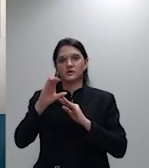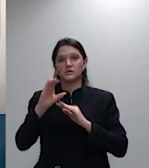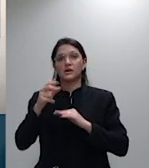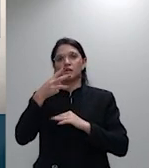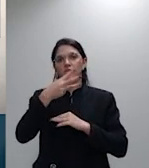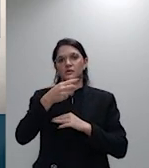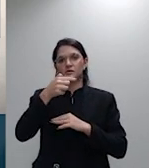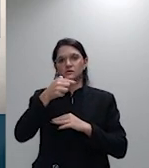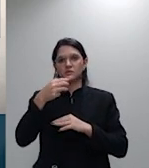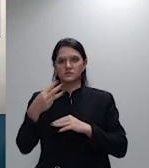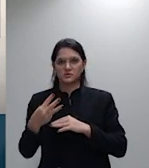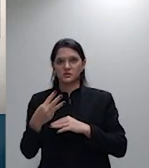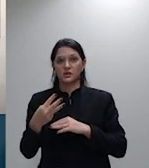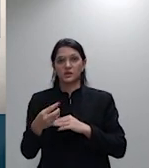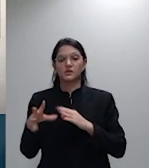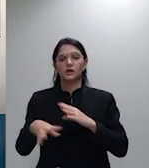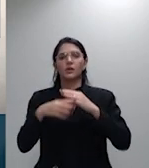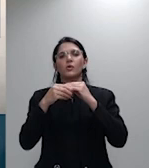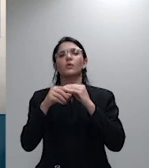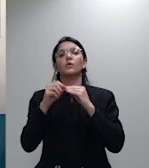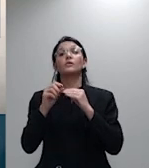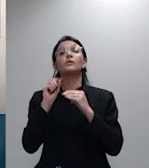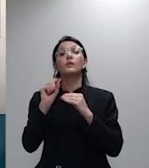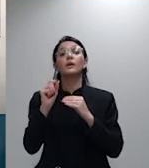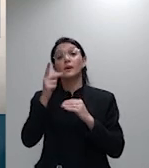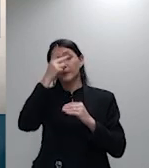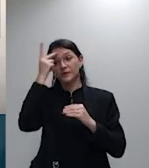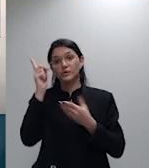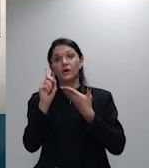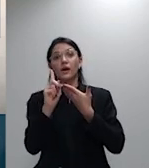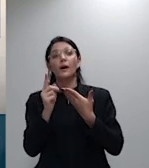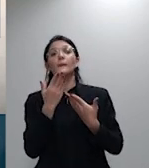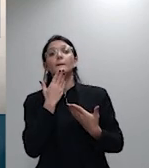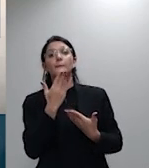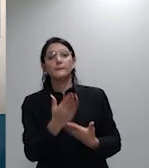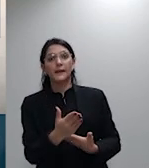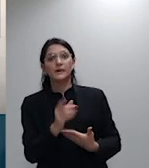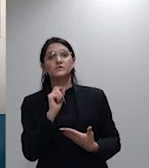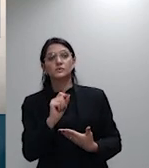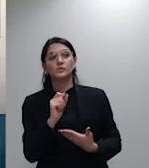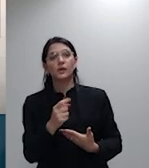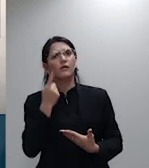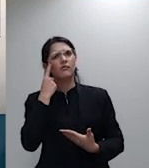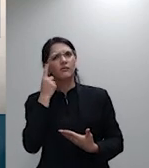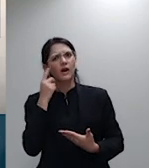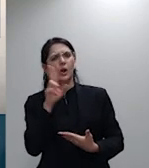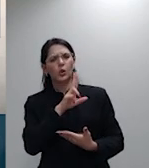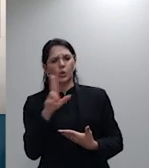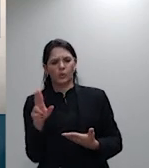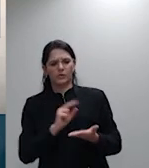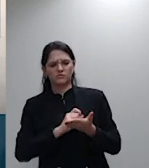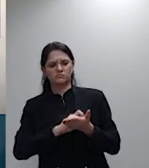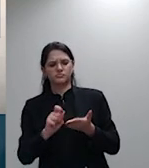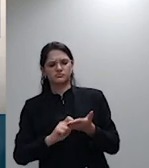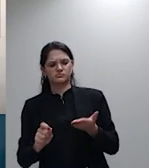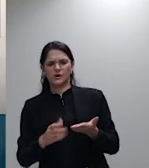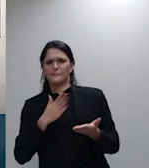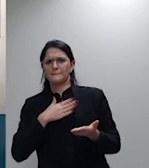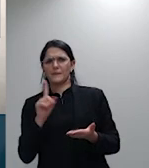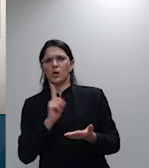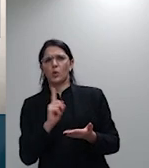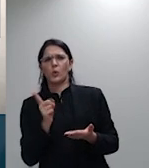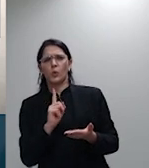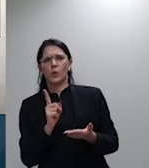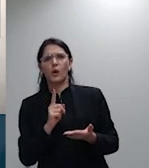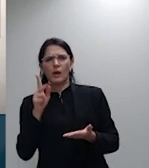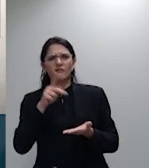quem alega. Quem alega é quem sustentou que a assinatura aposta no contrato não seria real ou